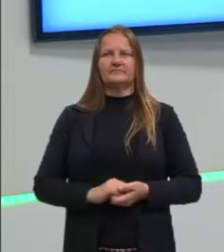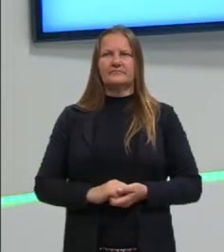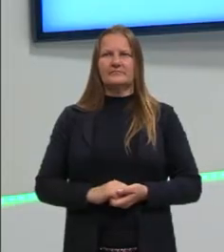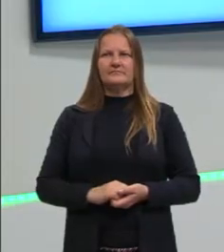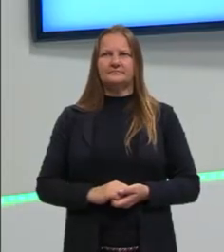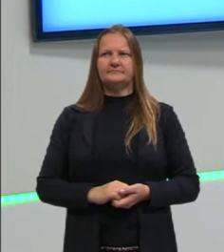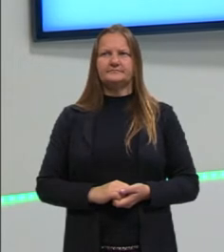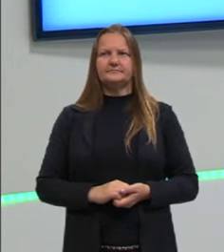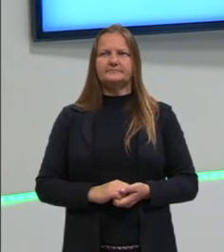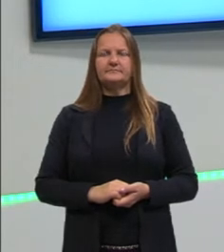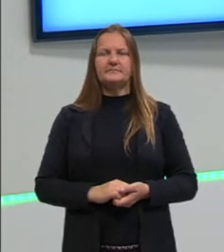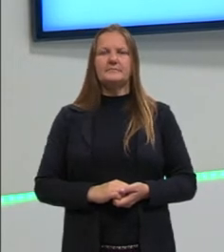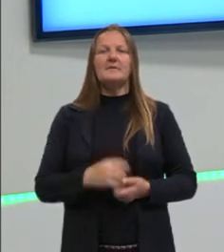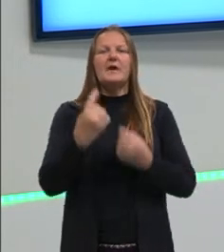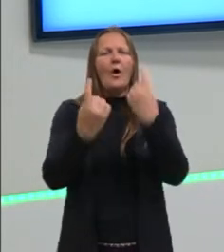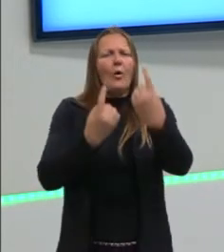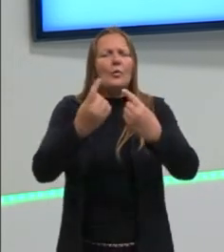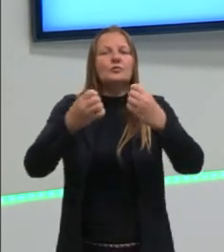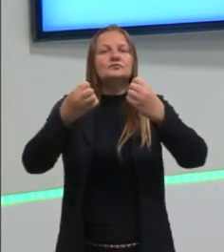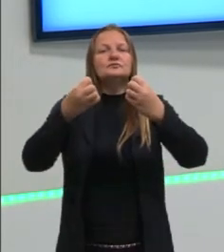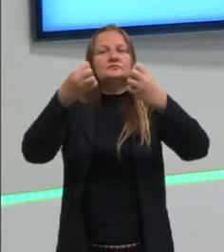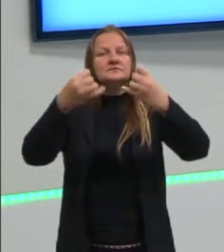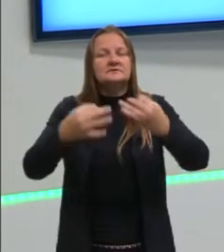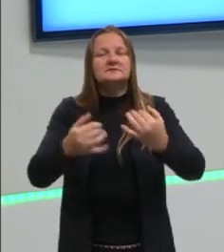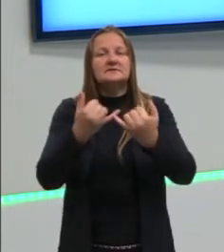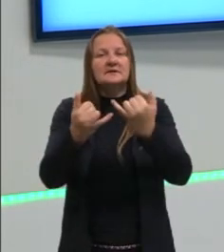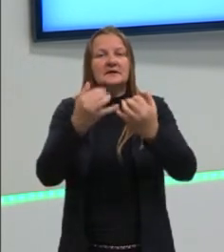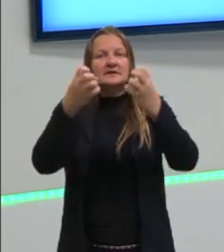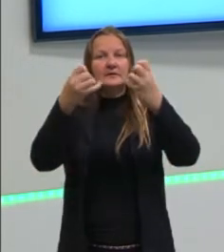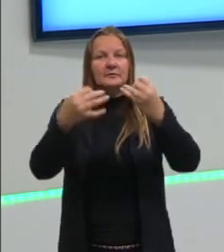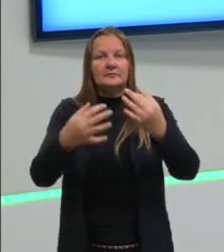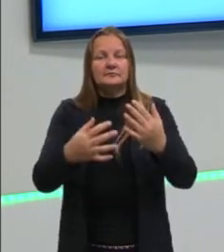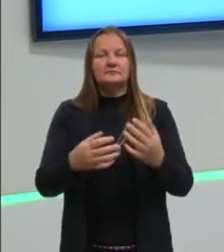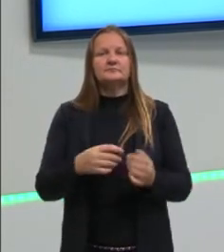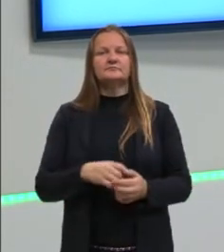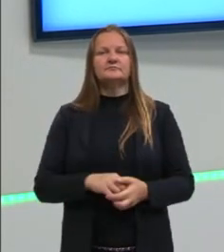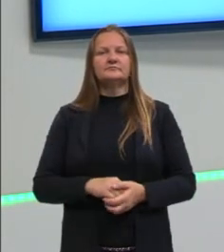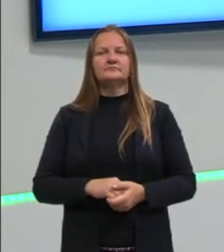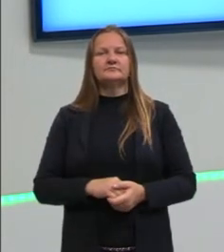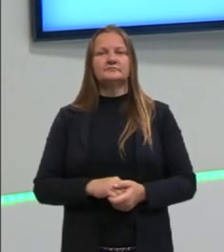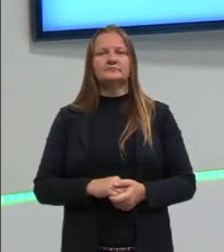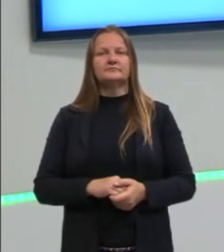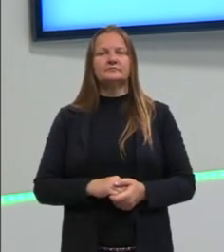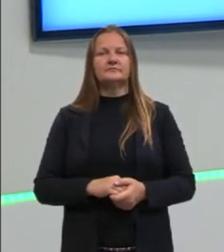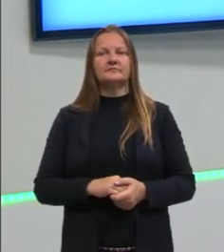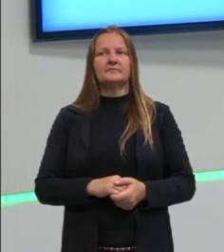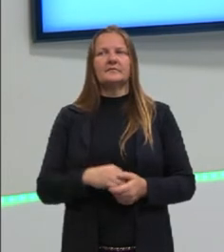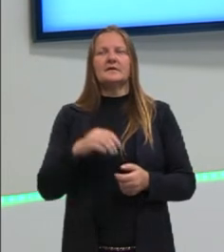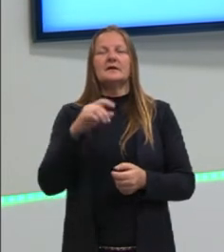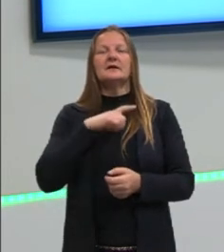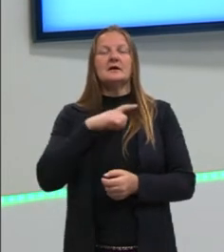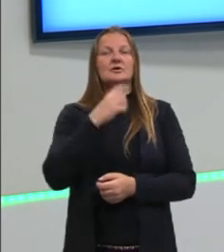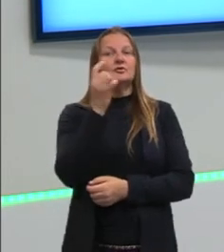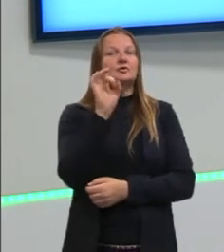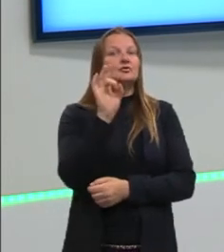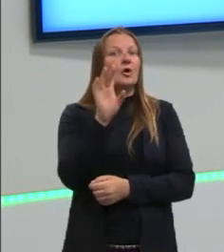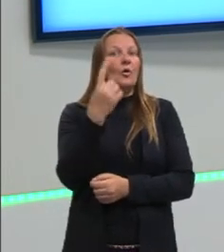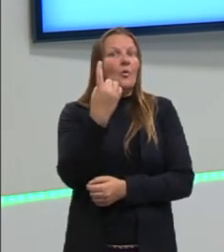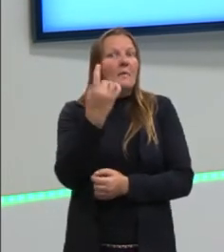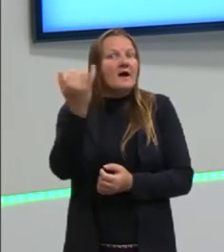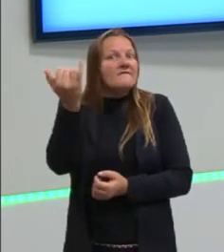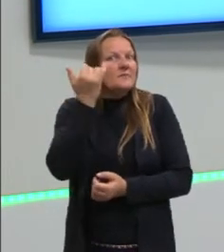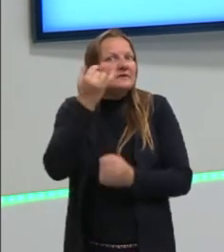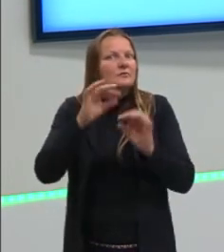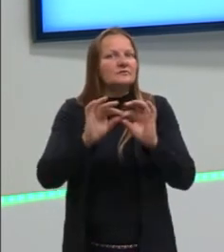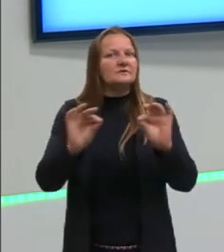Aqui, eu trouxe alguns exemplos de proposições de sentenças compostas. Porque, até então, nós tínhamos ali uma informação